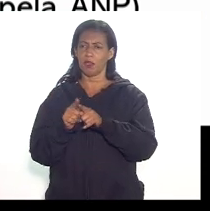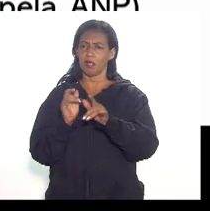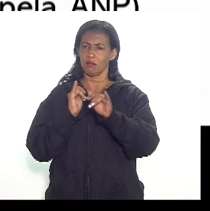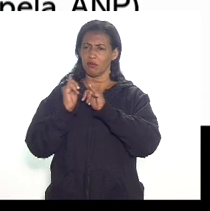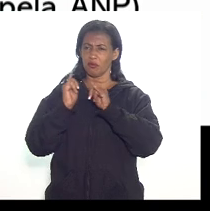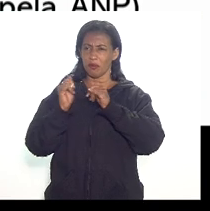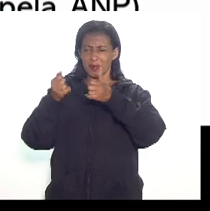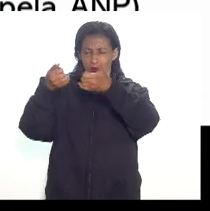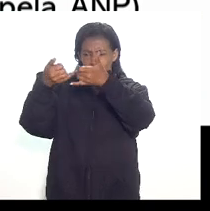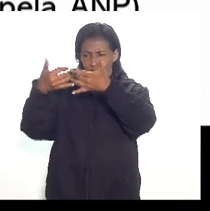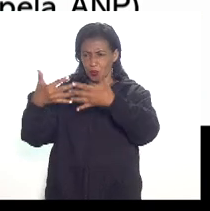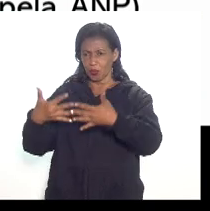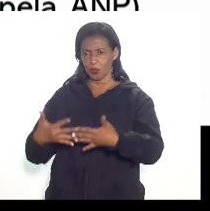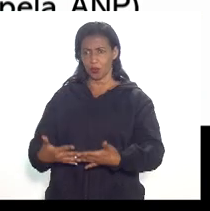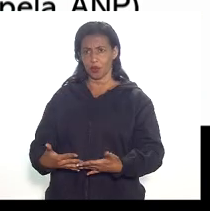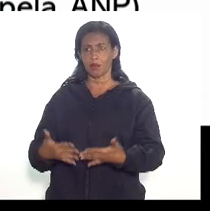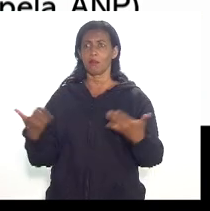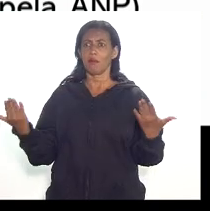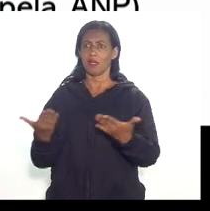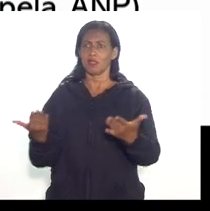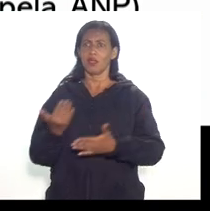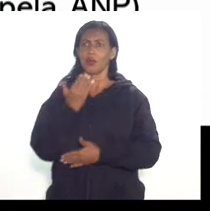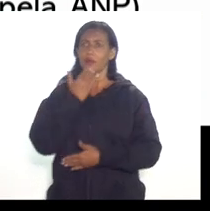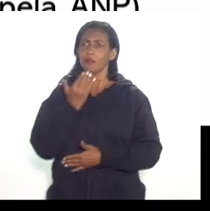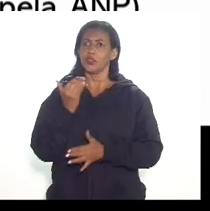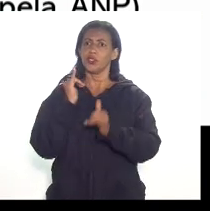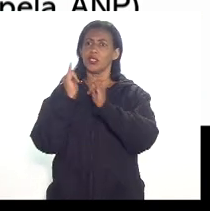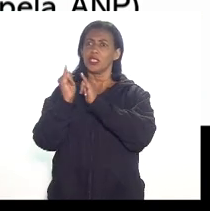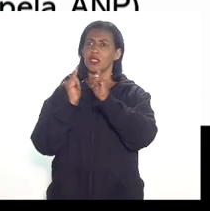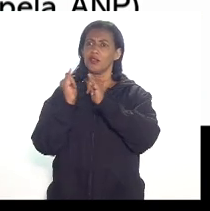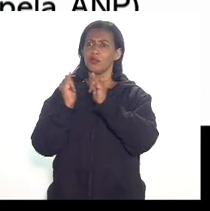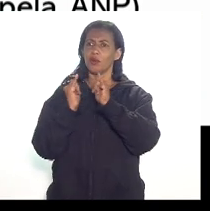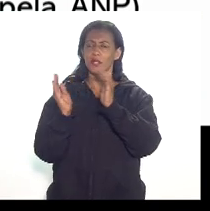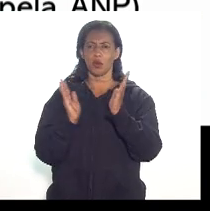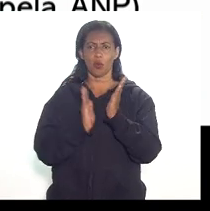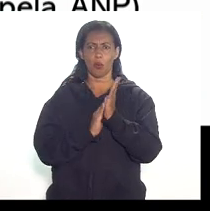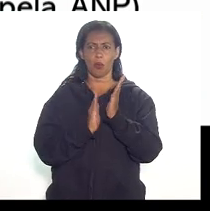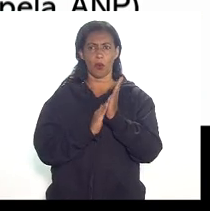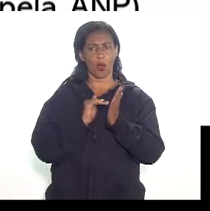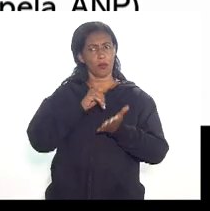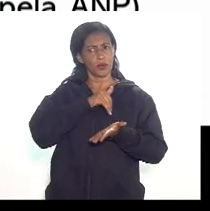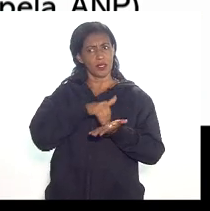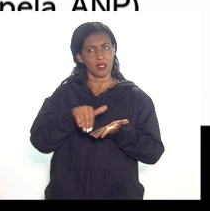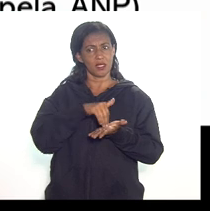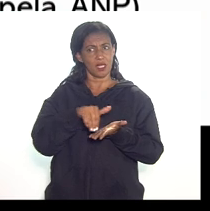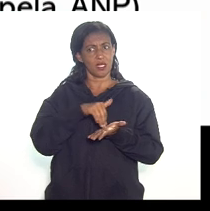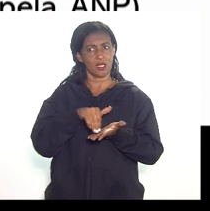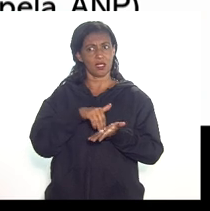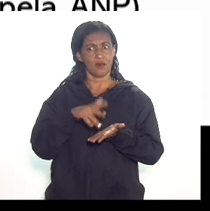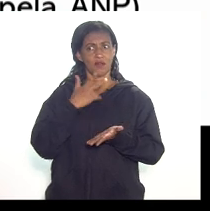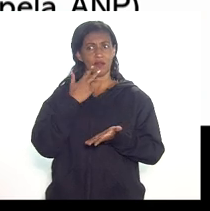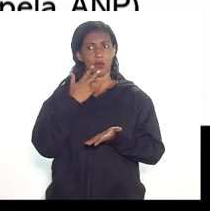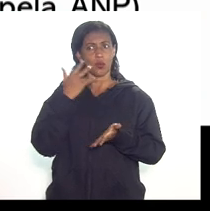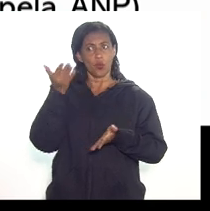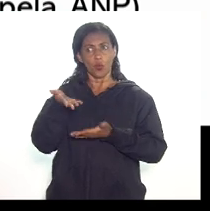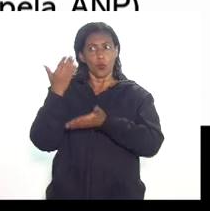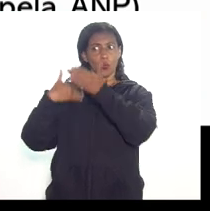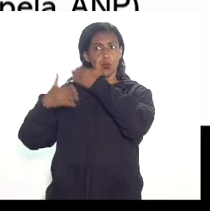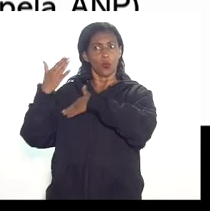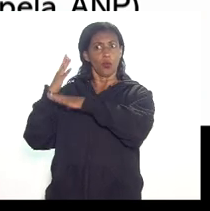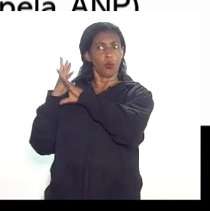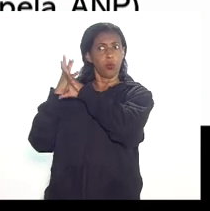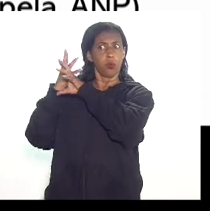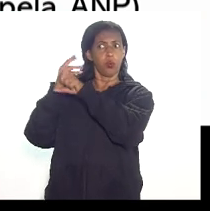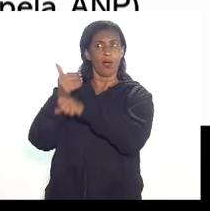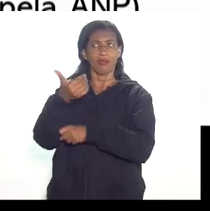detalhado mas agora a gente vai pedir as informações como o próprio secretário colocou informações dos últimos 10 anos de todos os